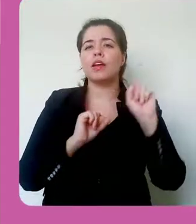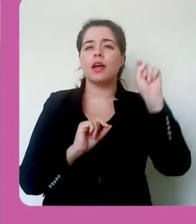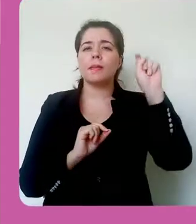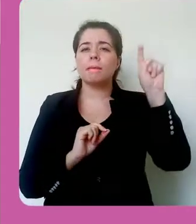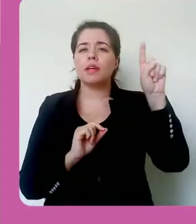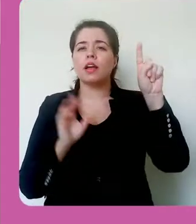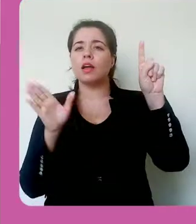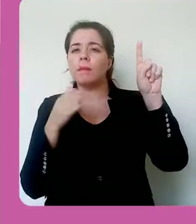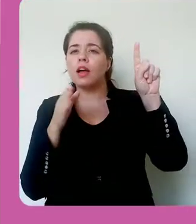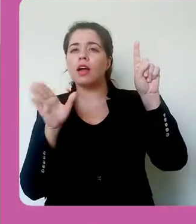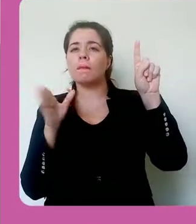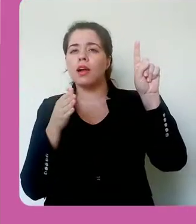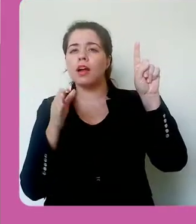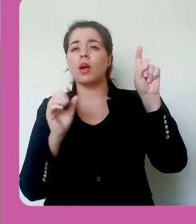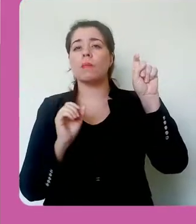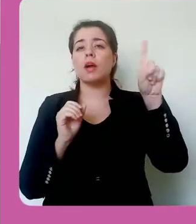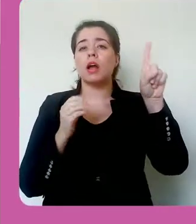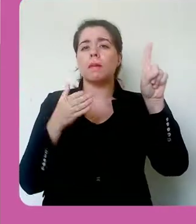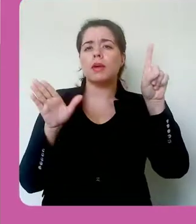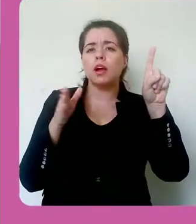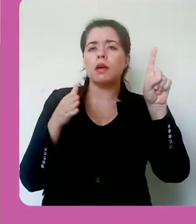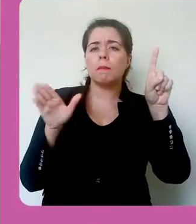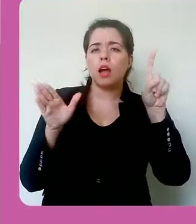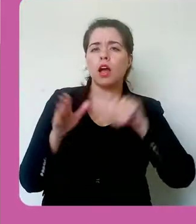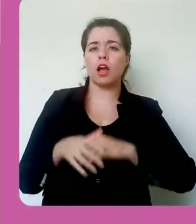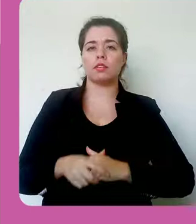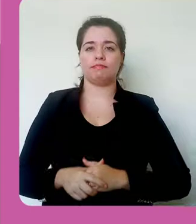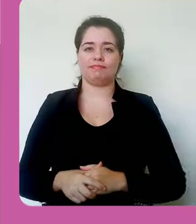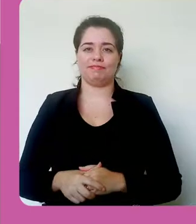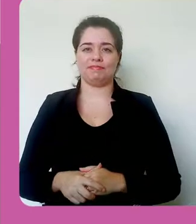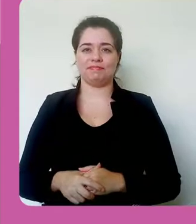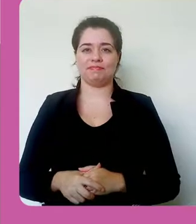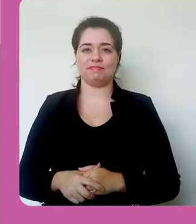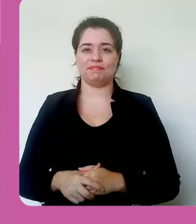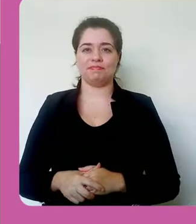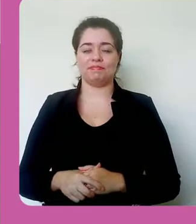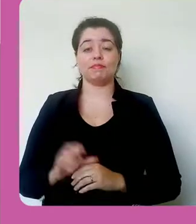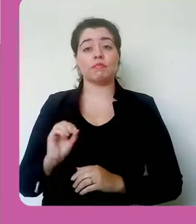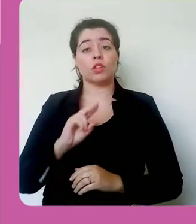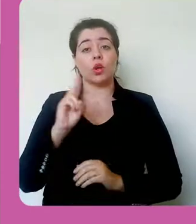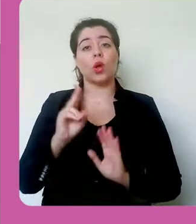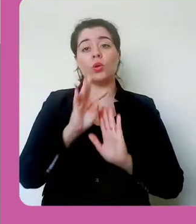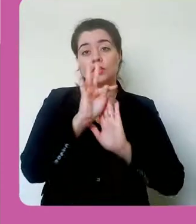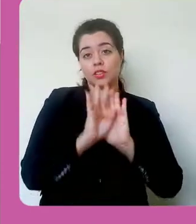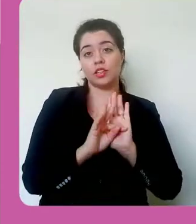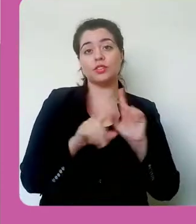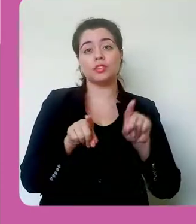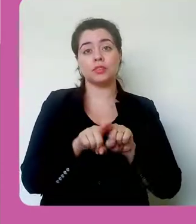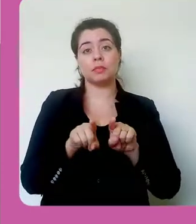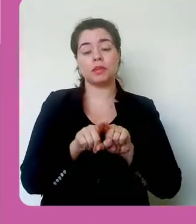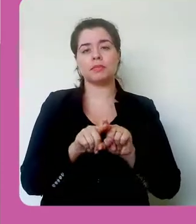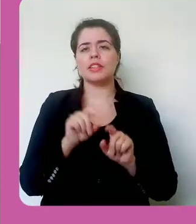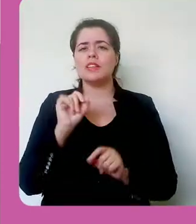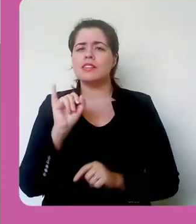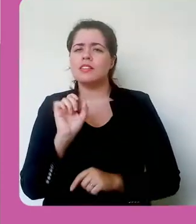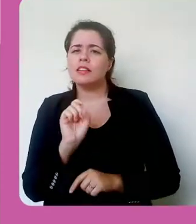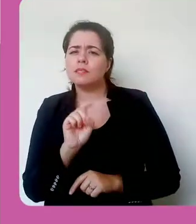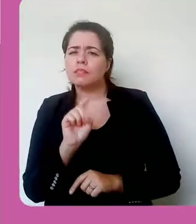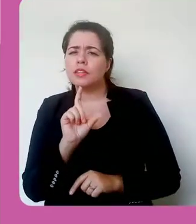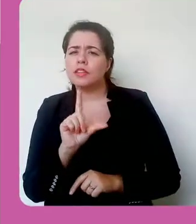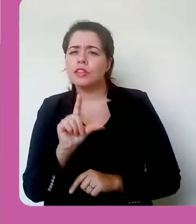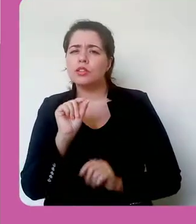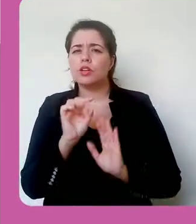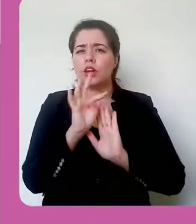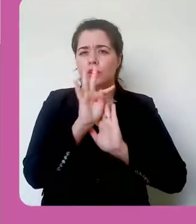Ou o texto. Se a gente marcar o texto, vai aparecer ali o nome, o título dos seus capítulos, e não mais essa imagem.